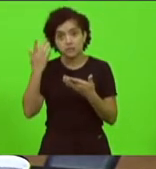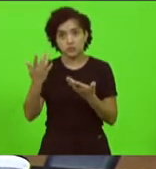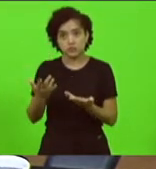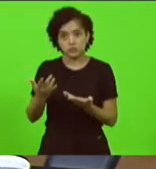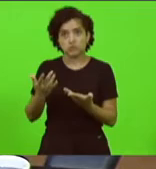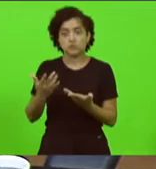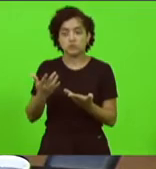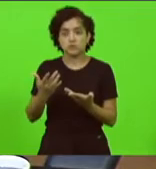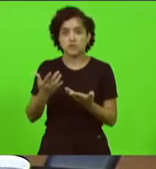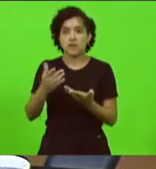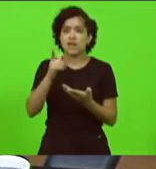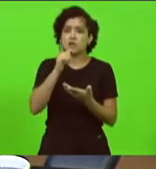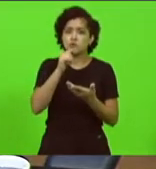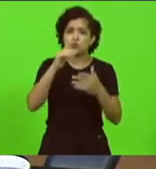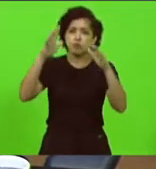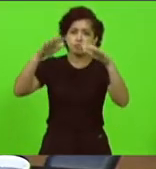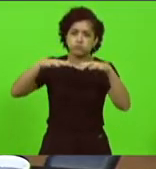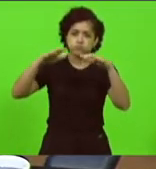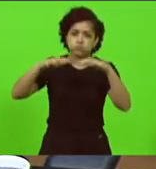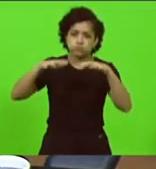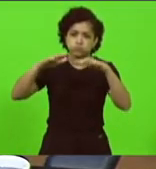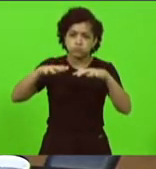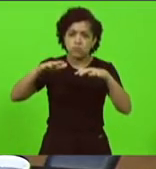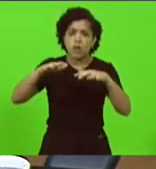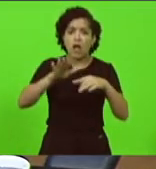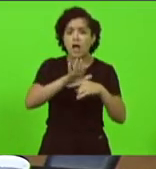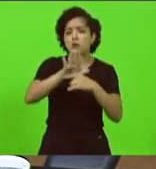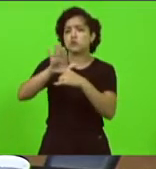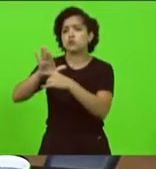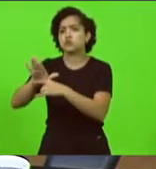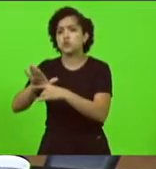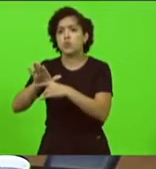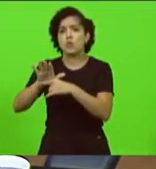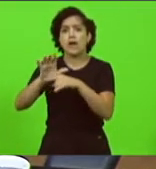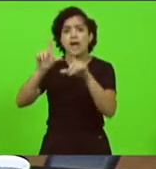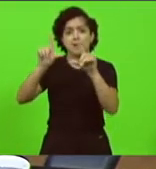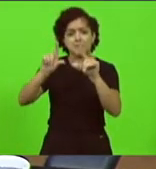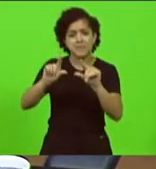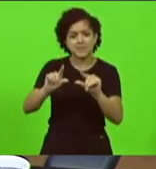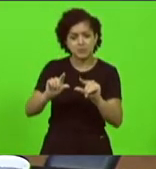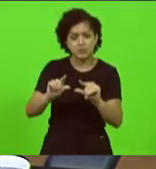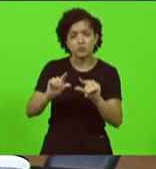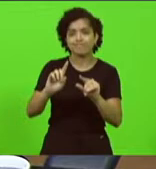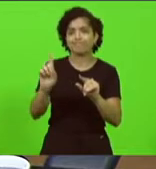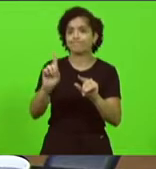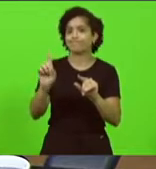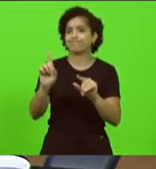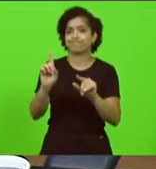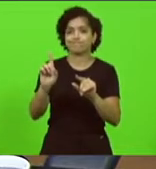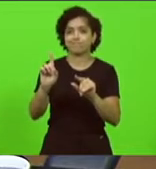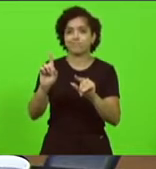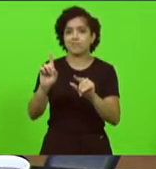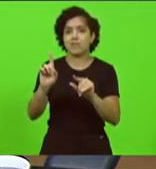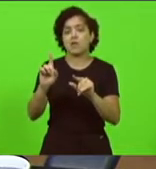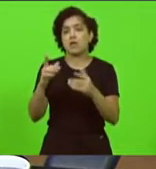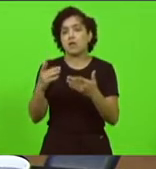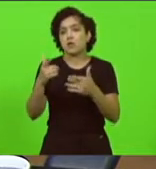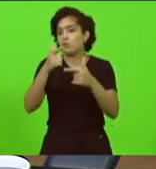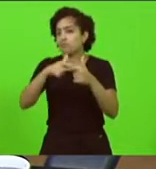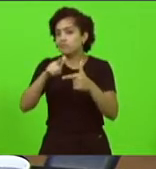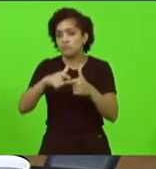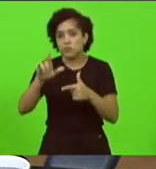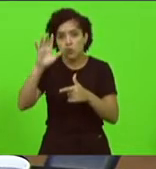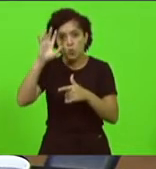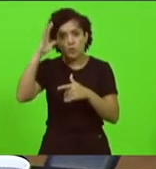pancadas de chuva a situação amenizou amenizou um pouco para a planta mas não resolveu o problema da água nos últimos três